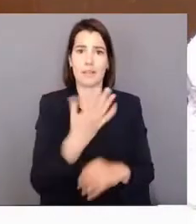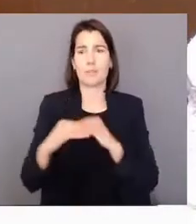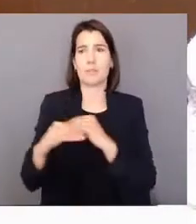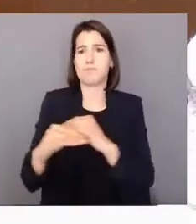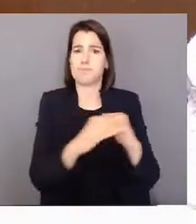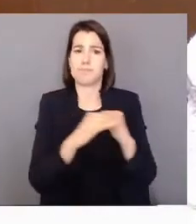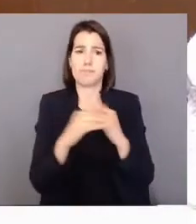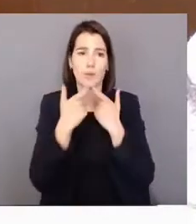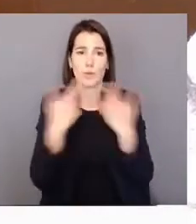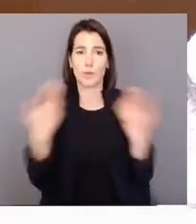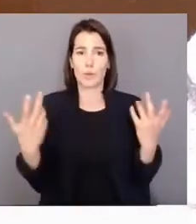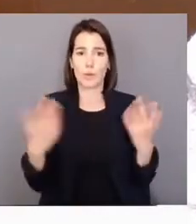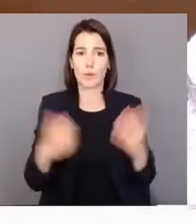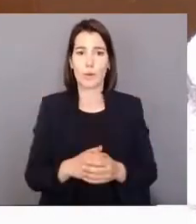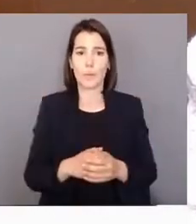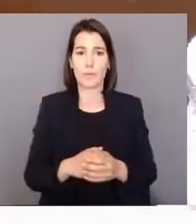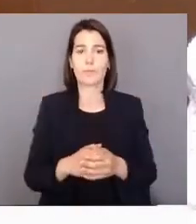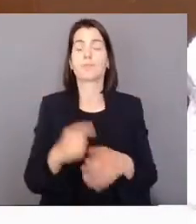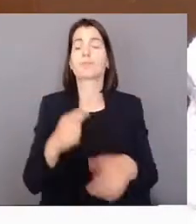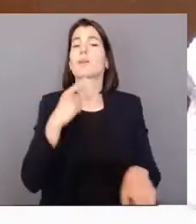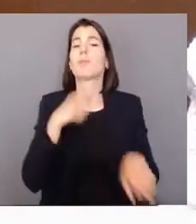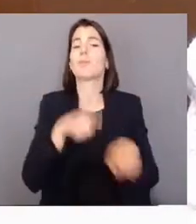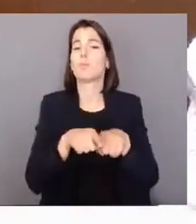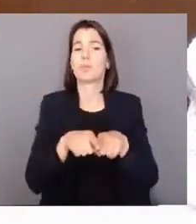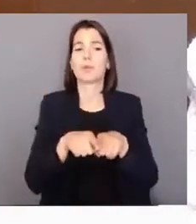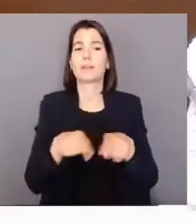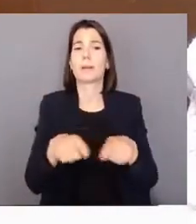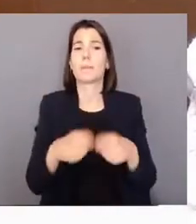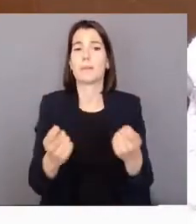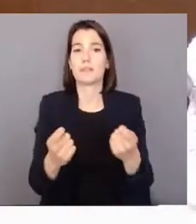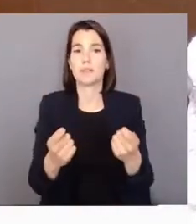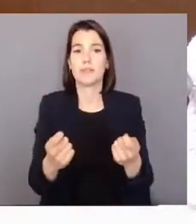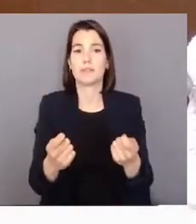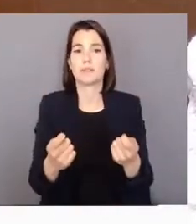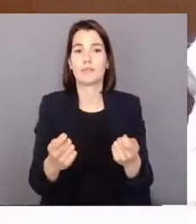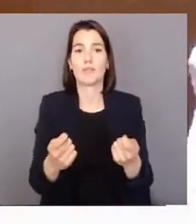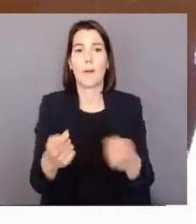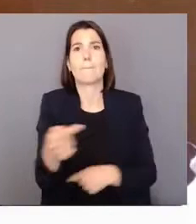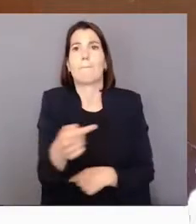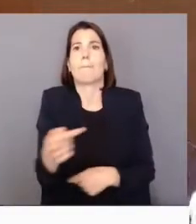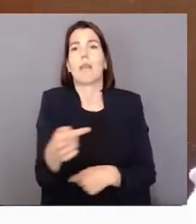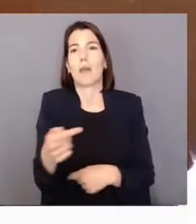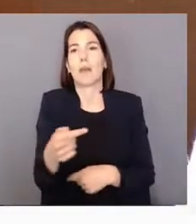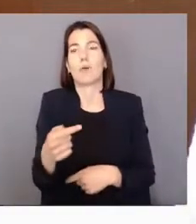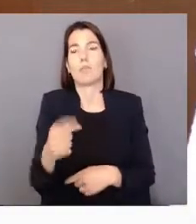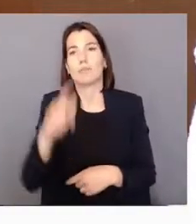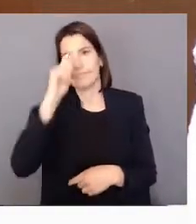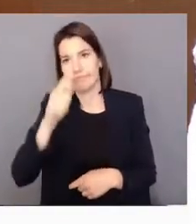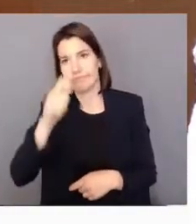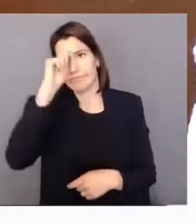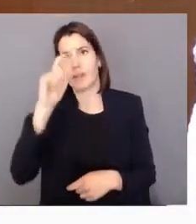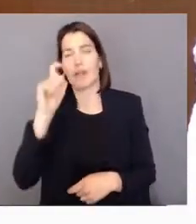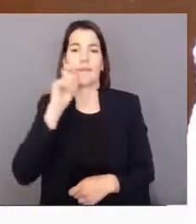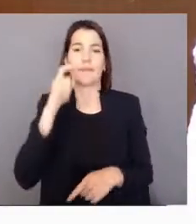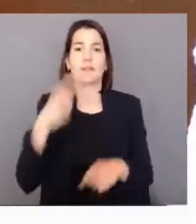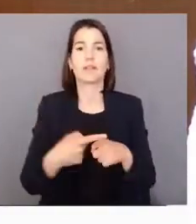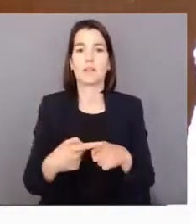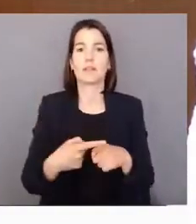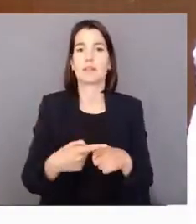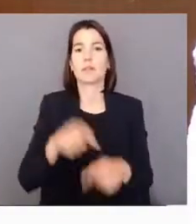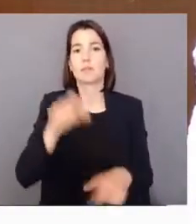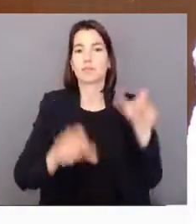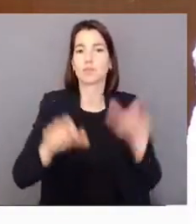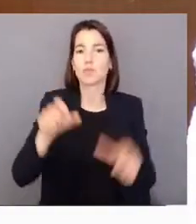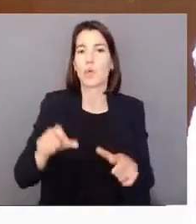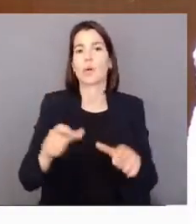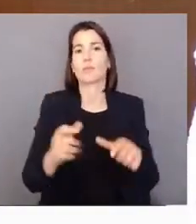e, portanto, não há força política, enfim, com o mínimo de dignidade na defesa dos interesses das pessoas e do planeta